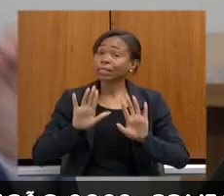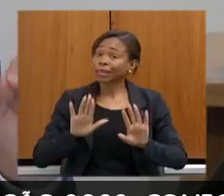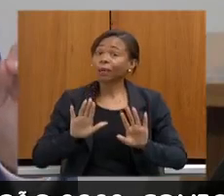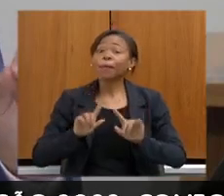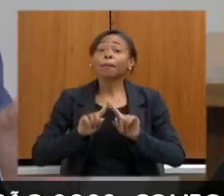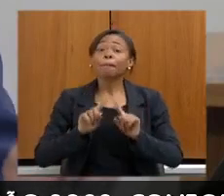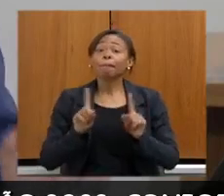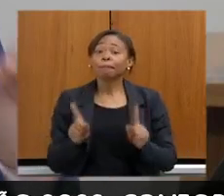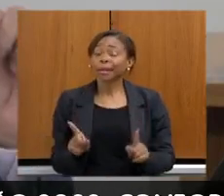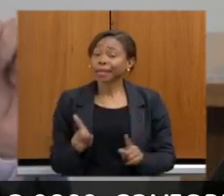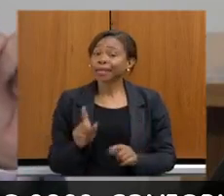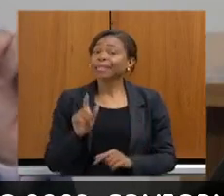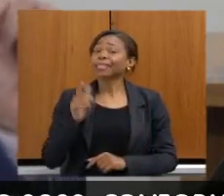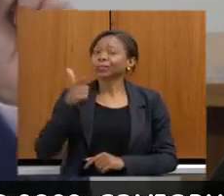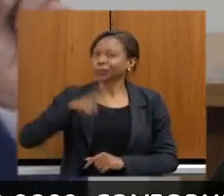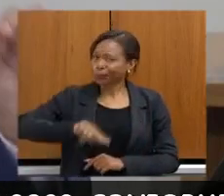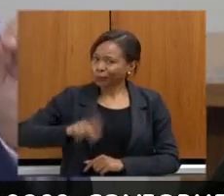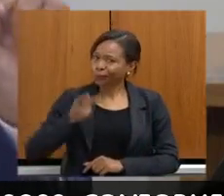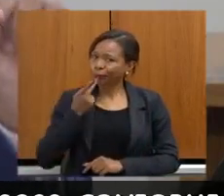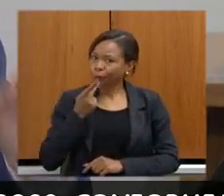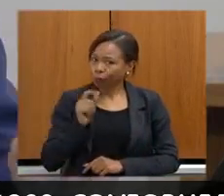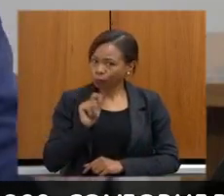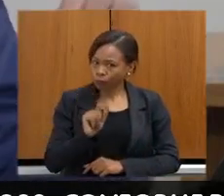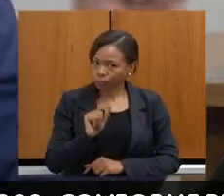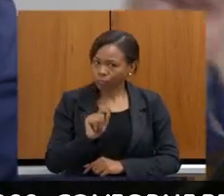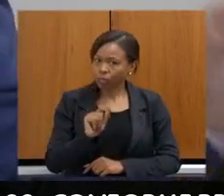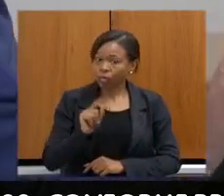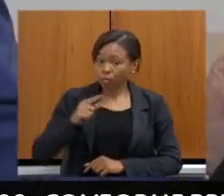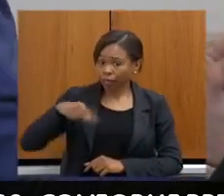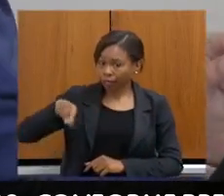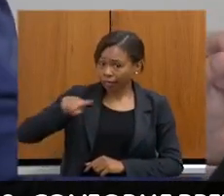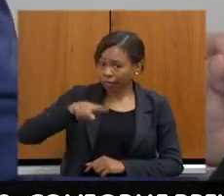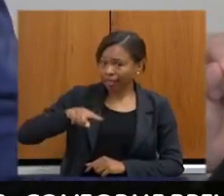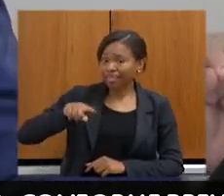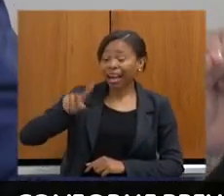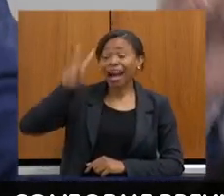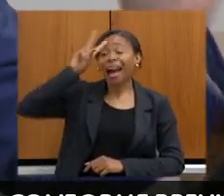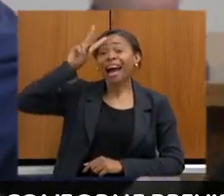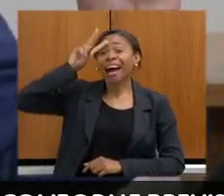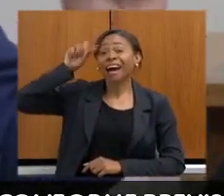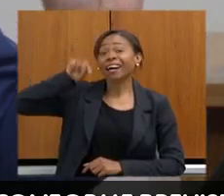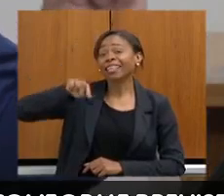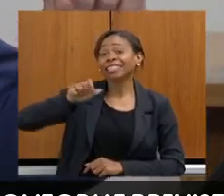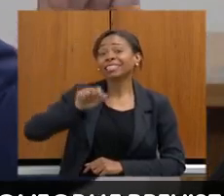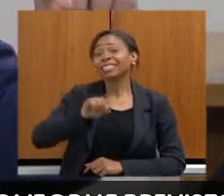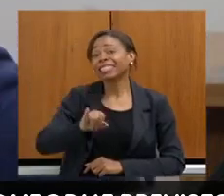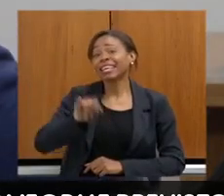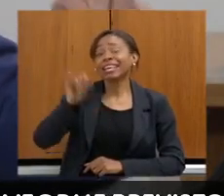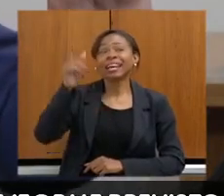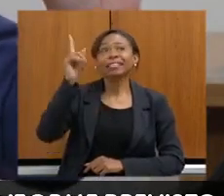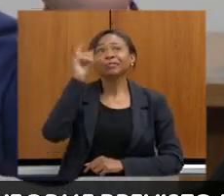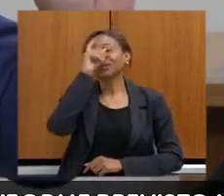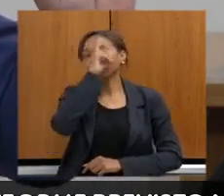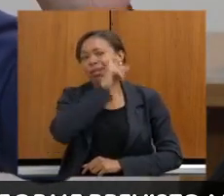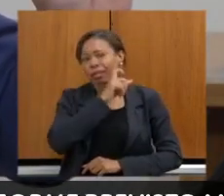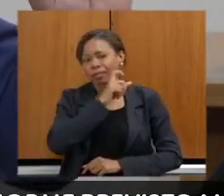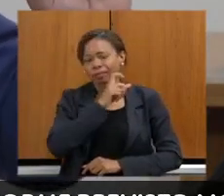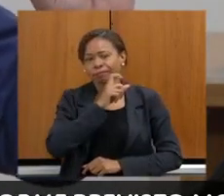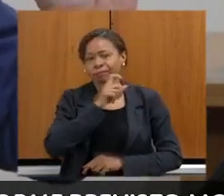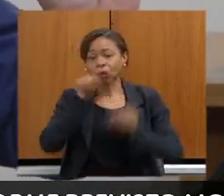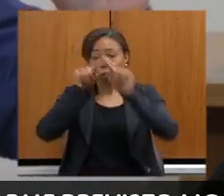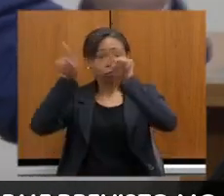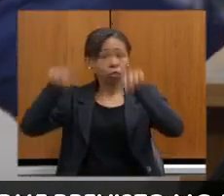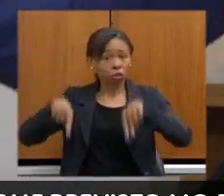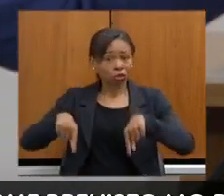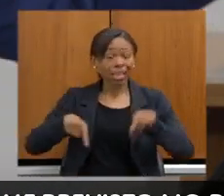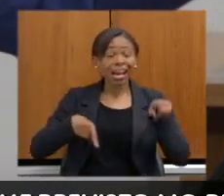lembrados quando existem as dificuldades. O meio ambiente é lembrado quando tem, os servidores são lembrados